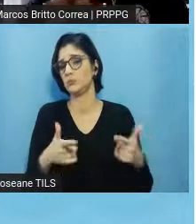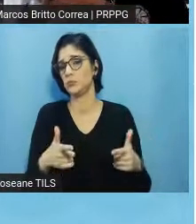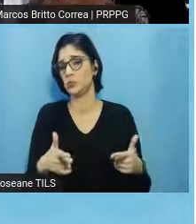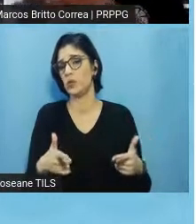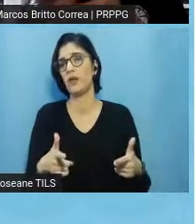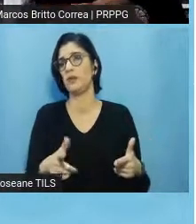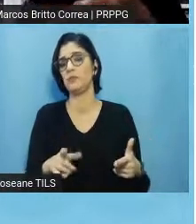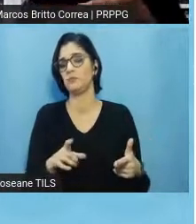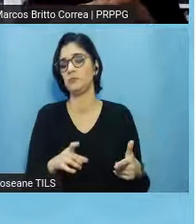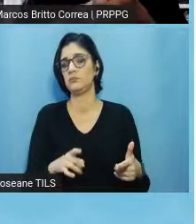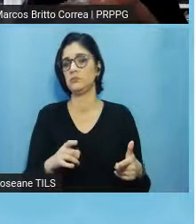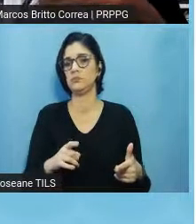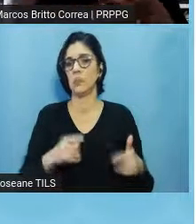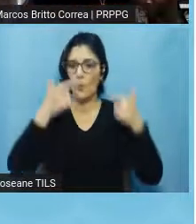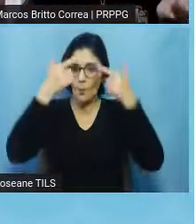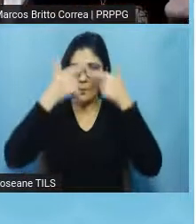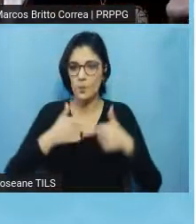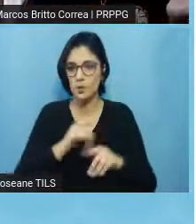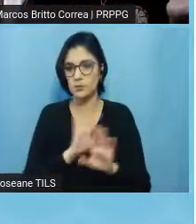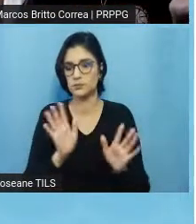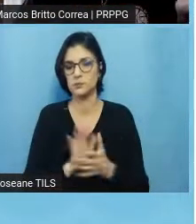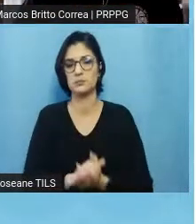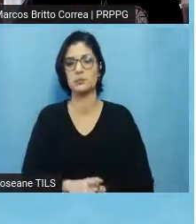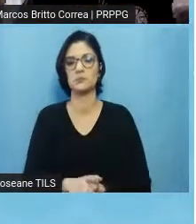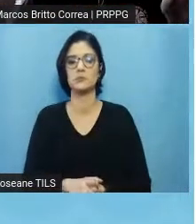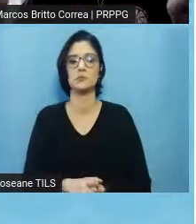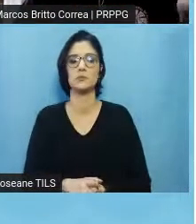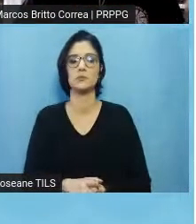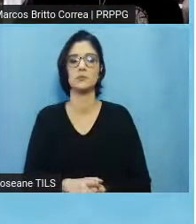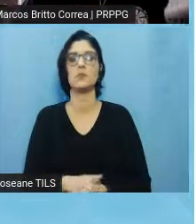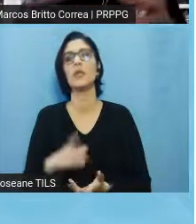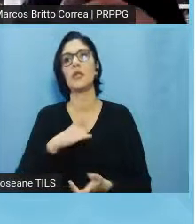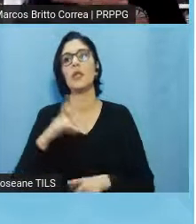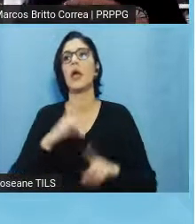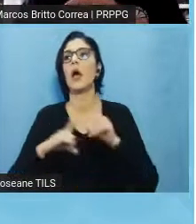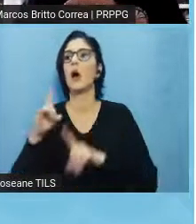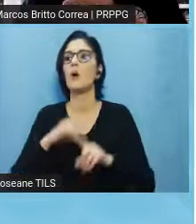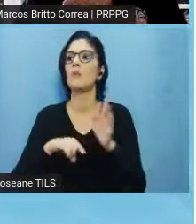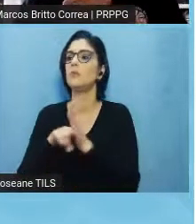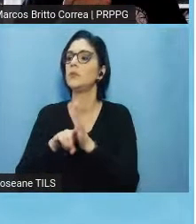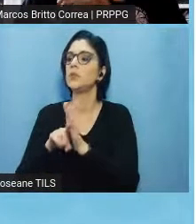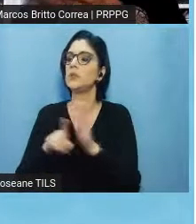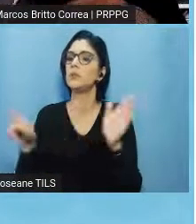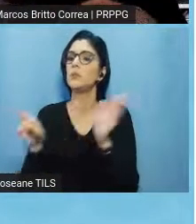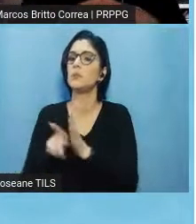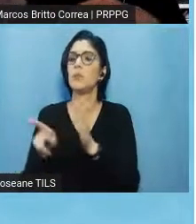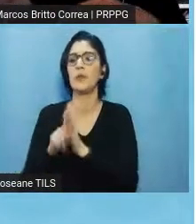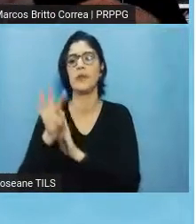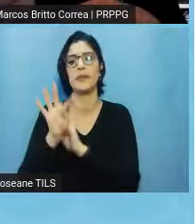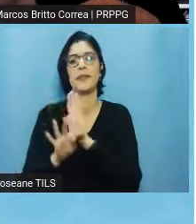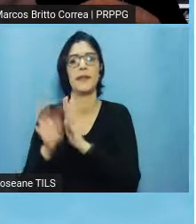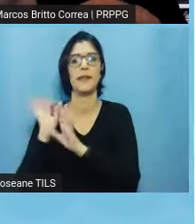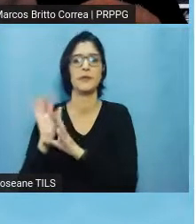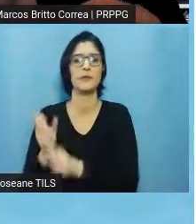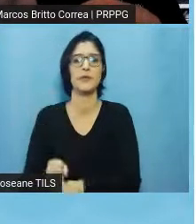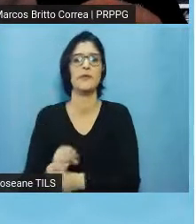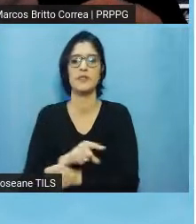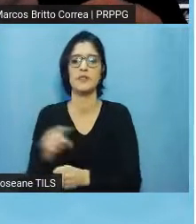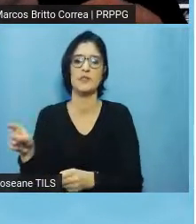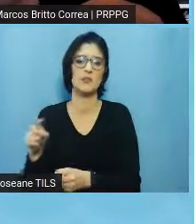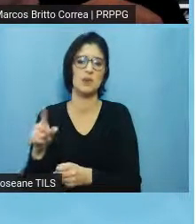Pesquisas realizadas, óbvio, né, com textos para revisão da literatura científica, né, aí nem envolve seres humanos,